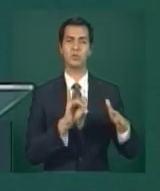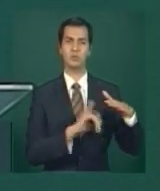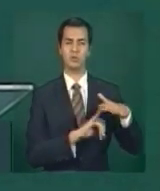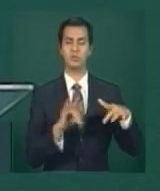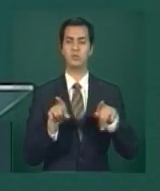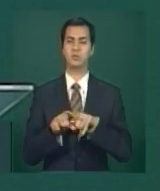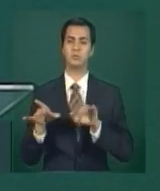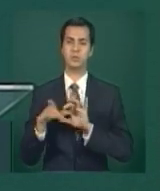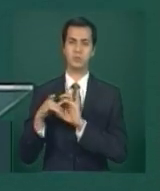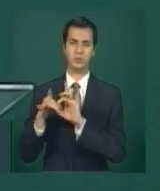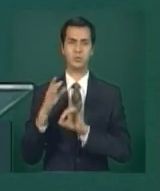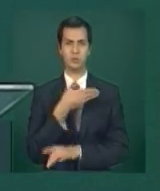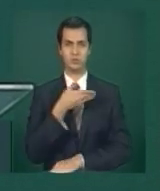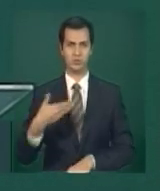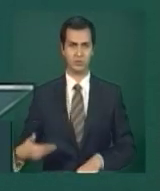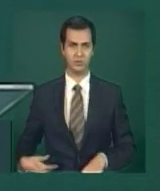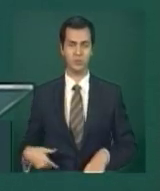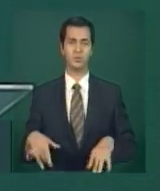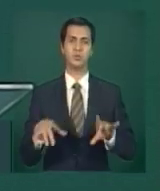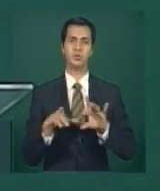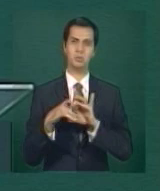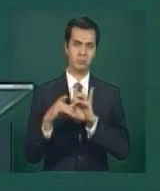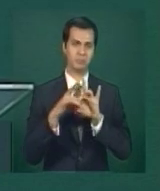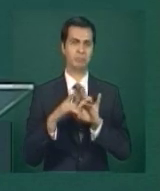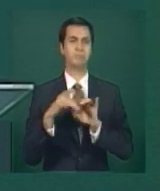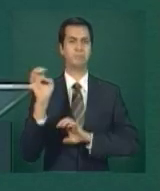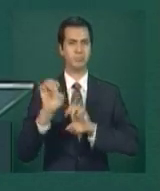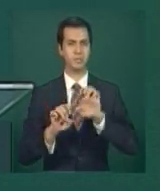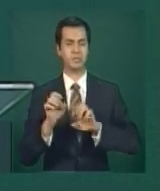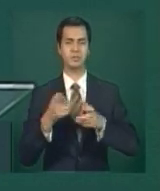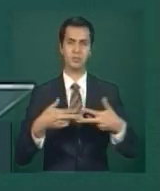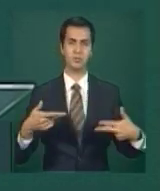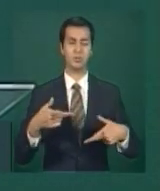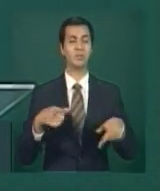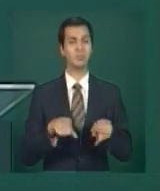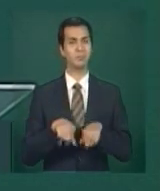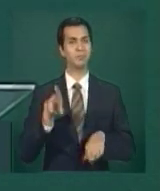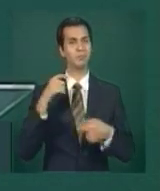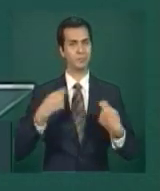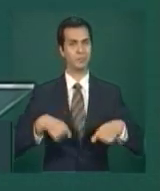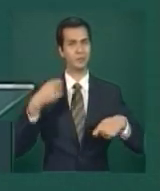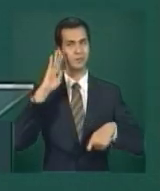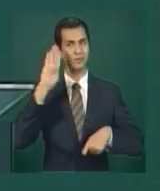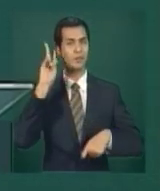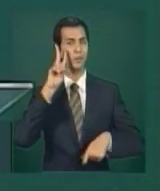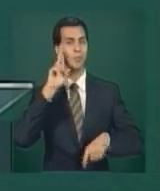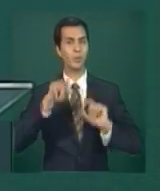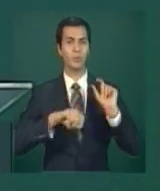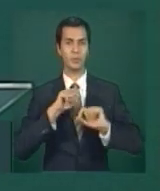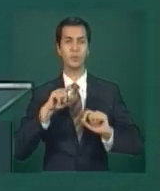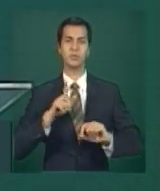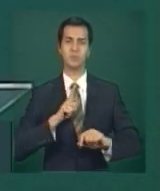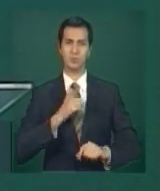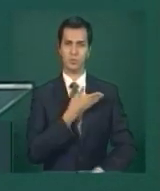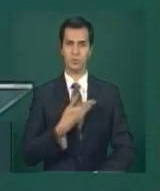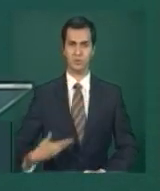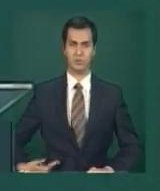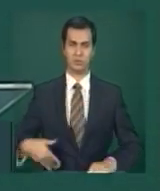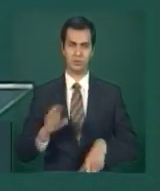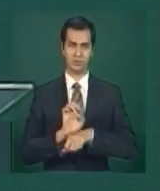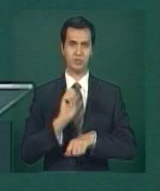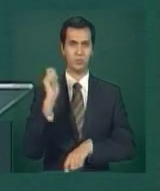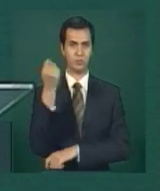aludidas, merecem destaque as parcerias com o governo do Estado do Rio Grande do Sul, o governador Tassio Genro.